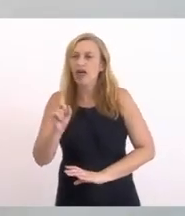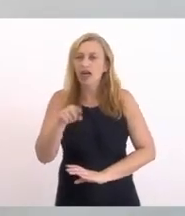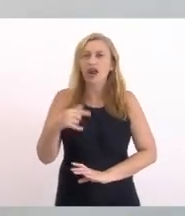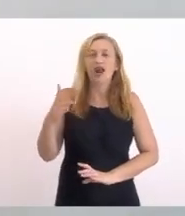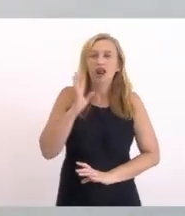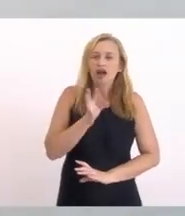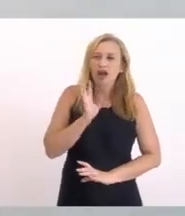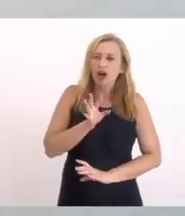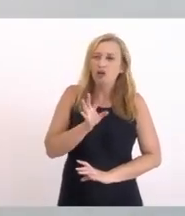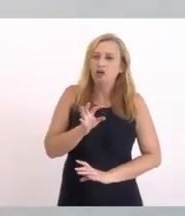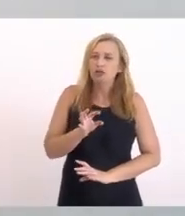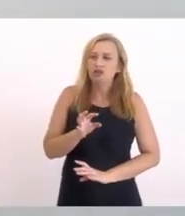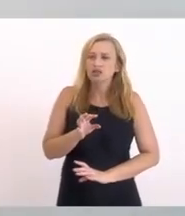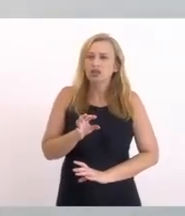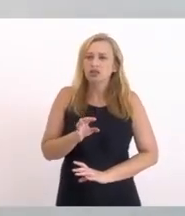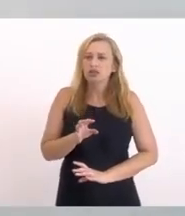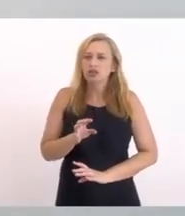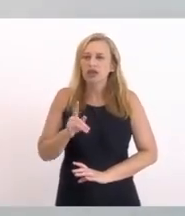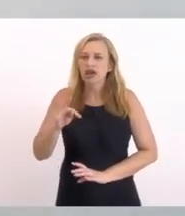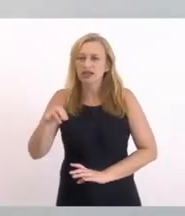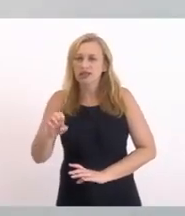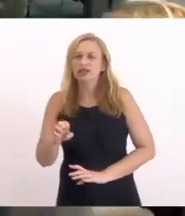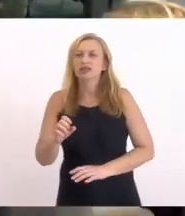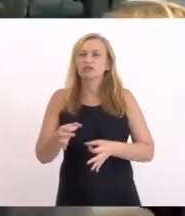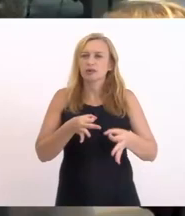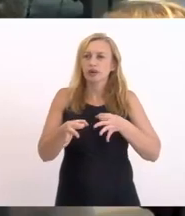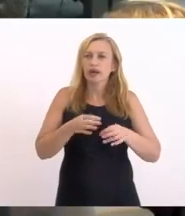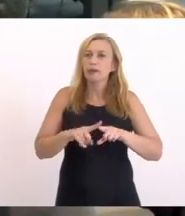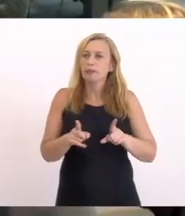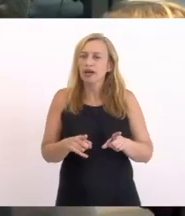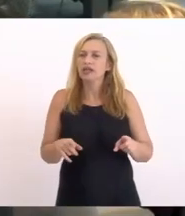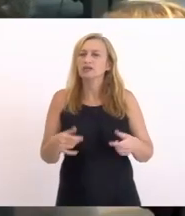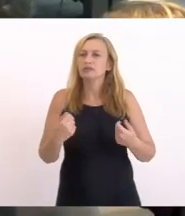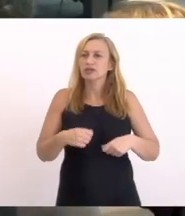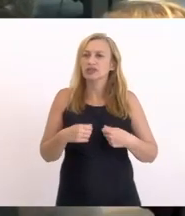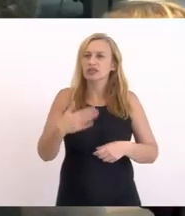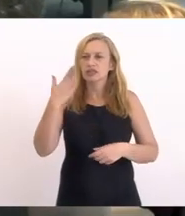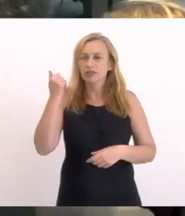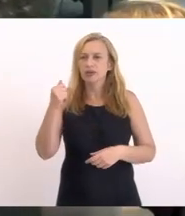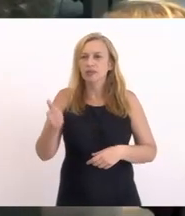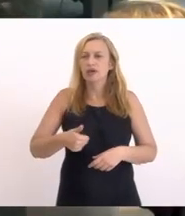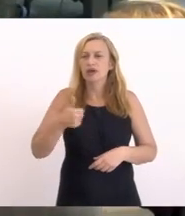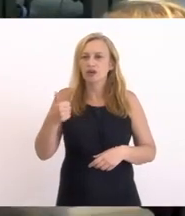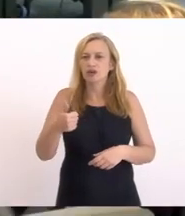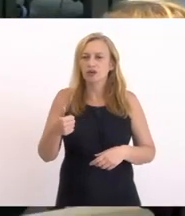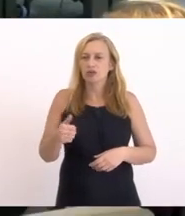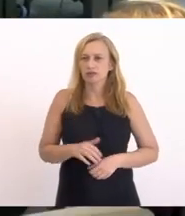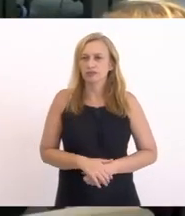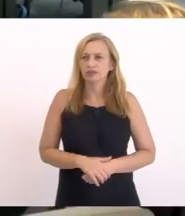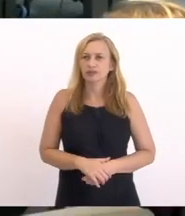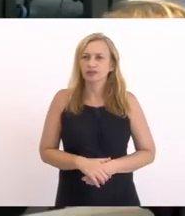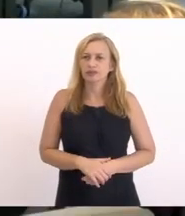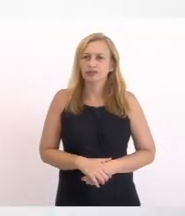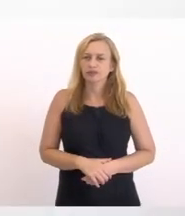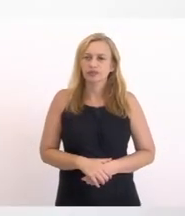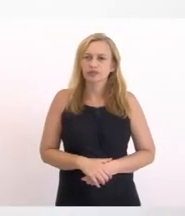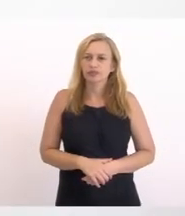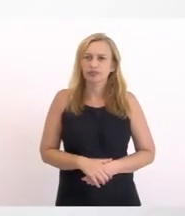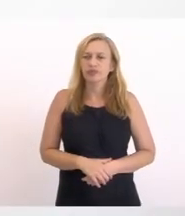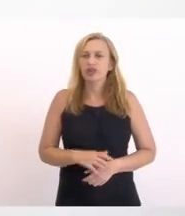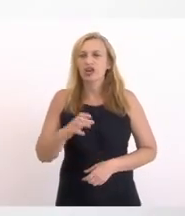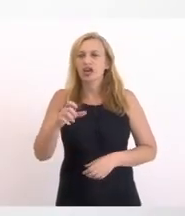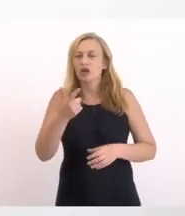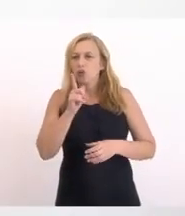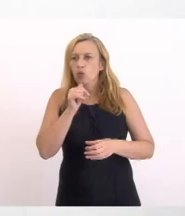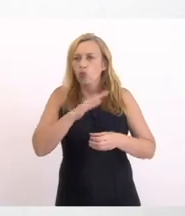Que as Etes Sejam de nível Terciário Mas temos que saber A abrangência O que está sendo Captado de esgoto